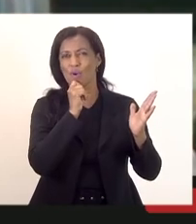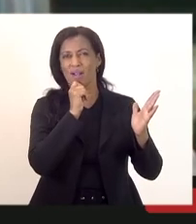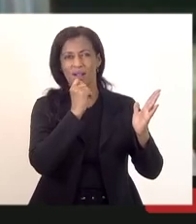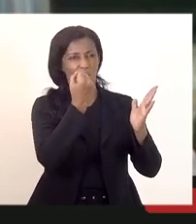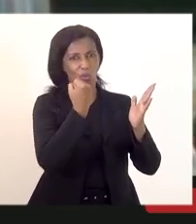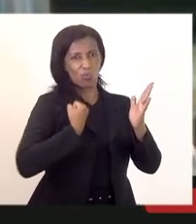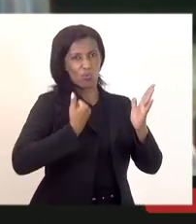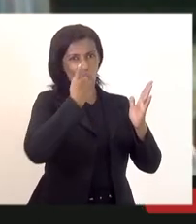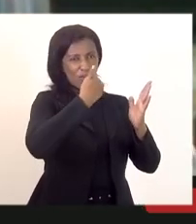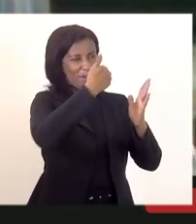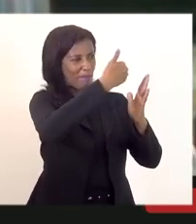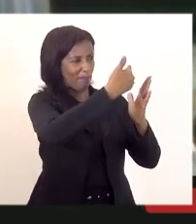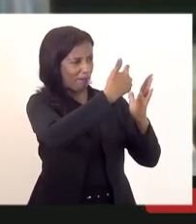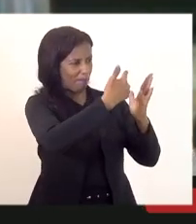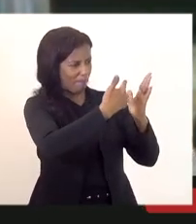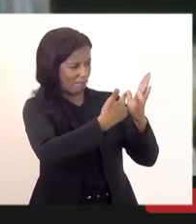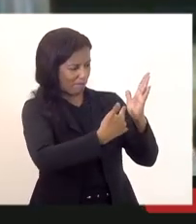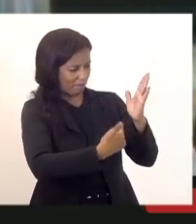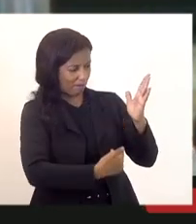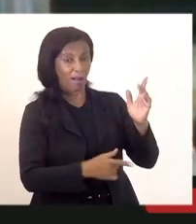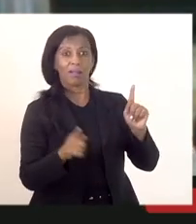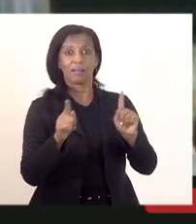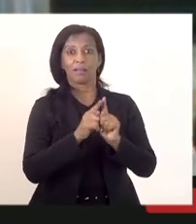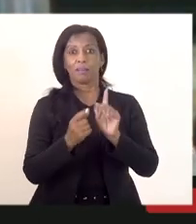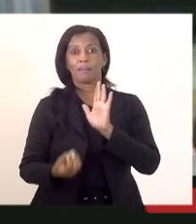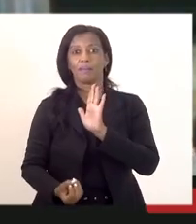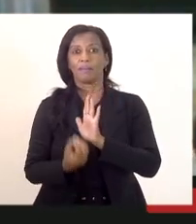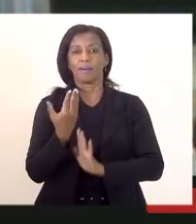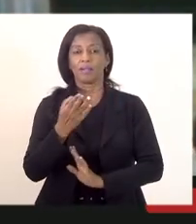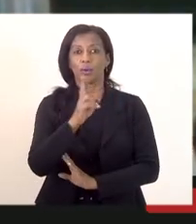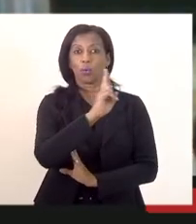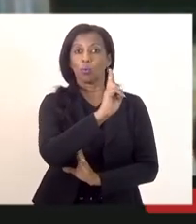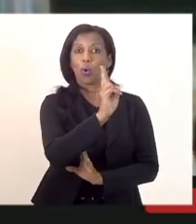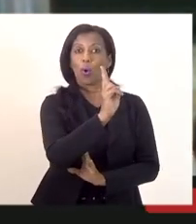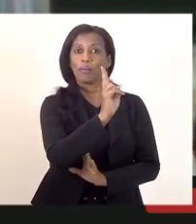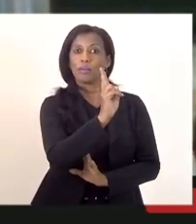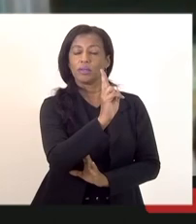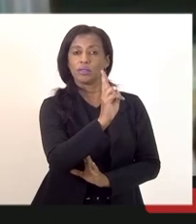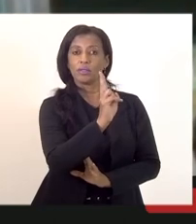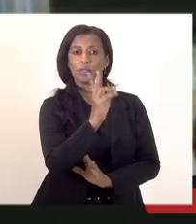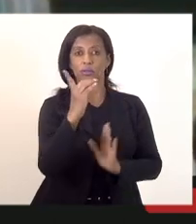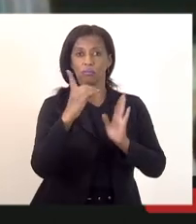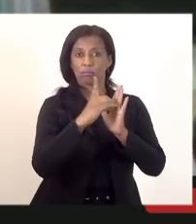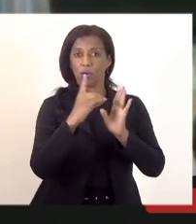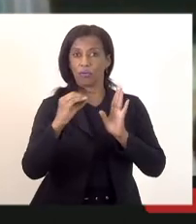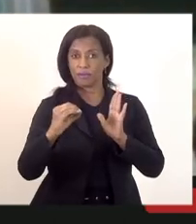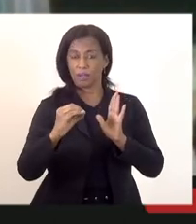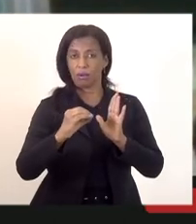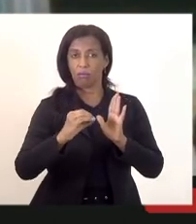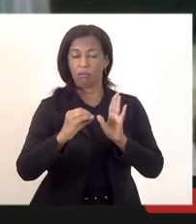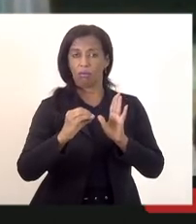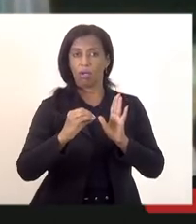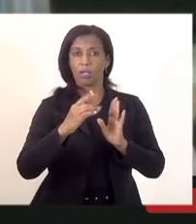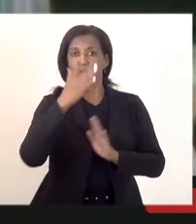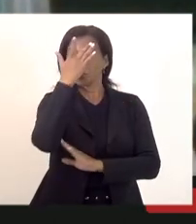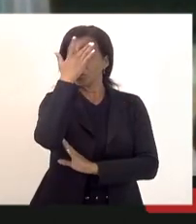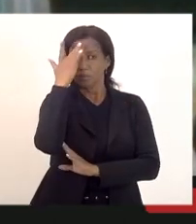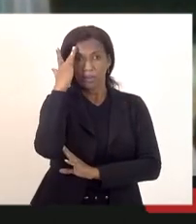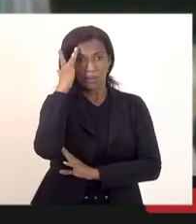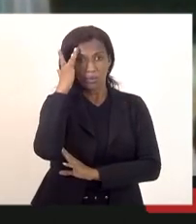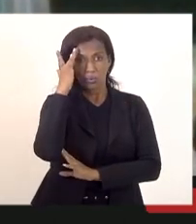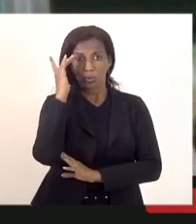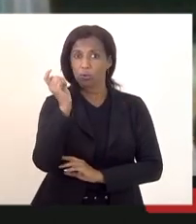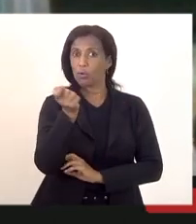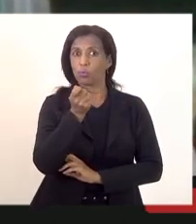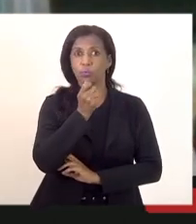apareceu nomes apareceram nomes no diário oficial de pessoas que